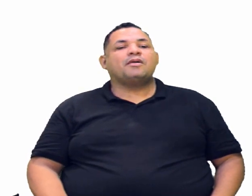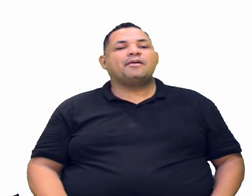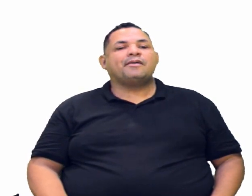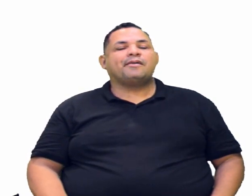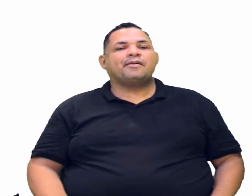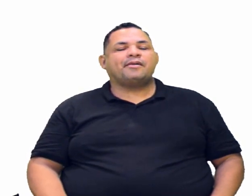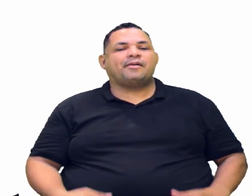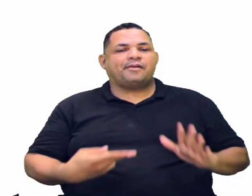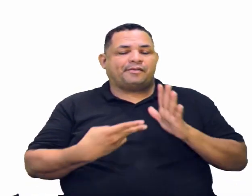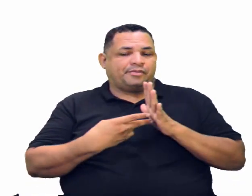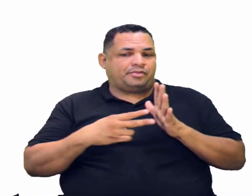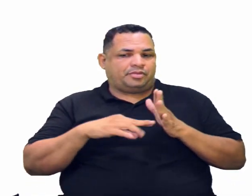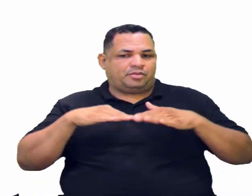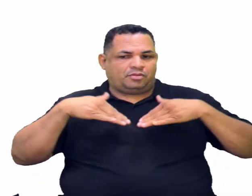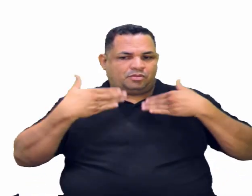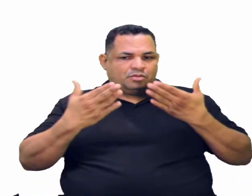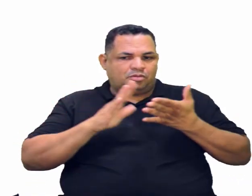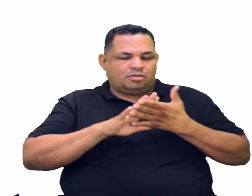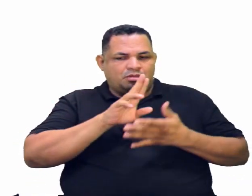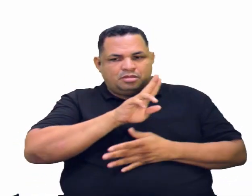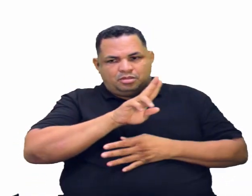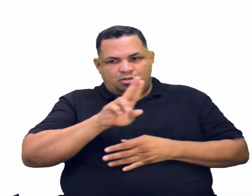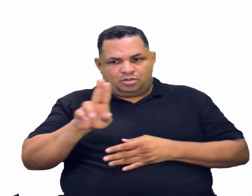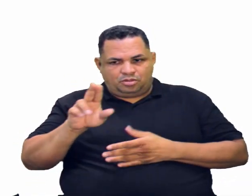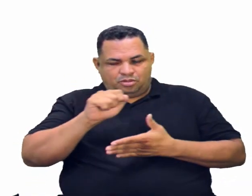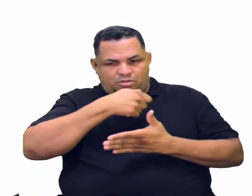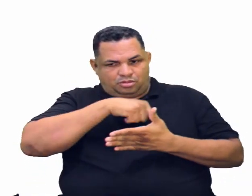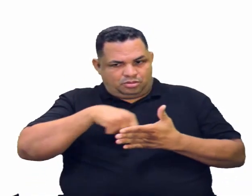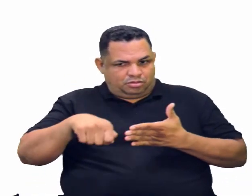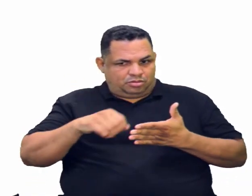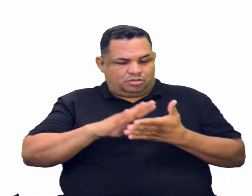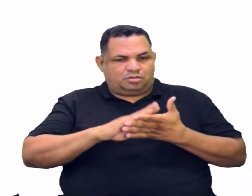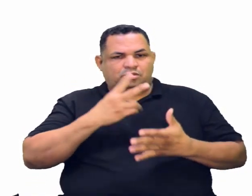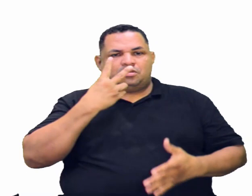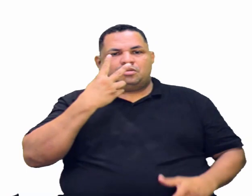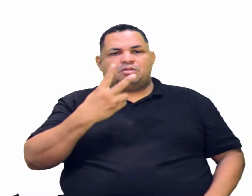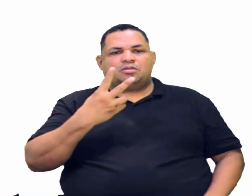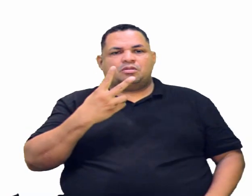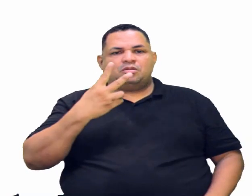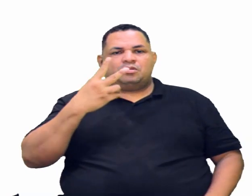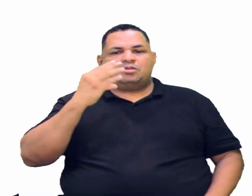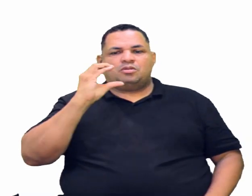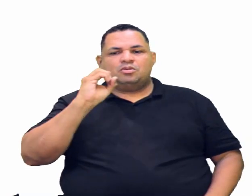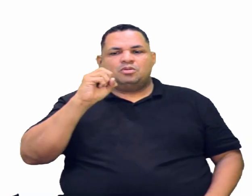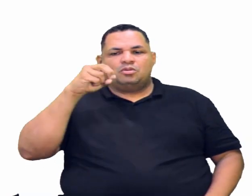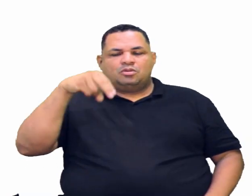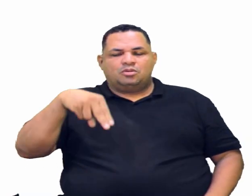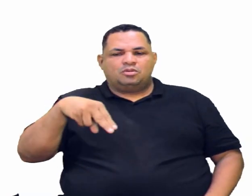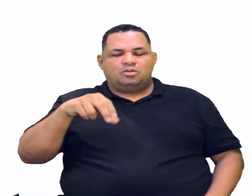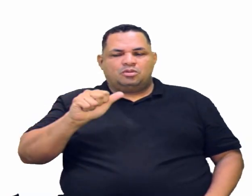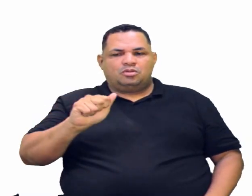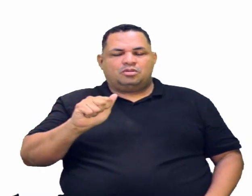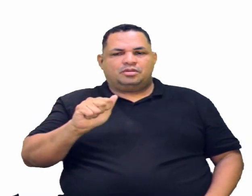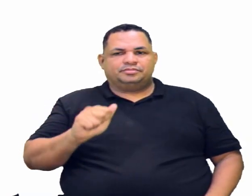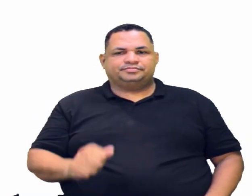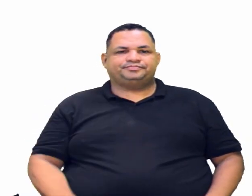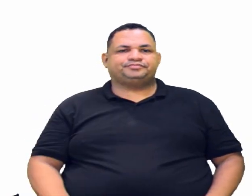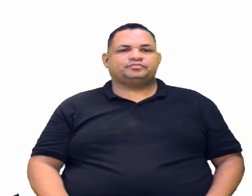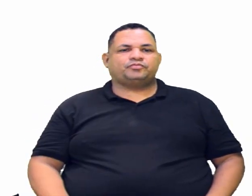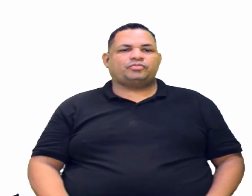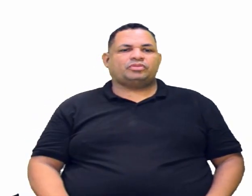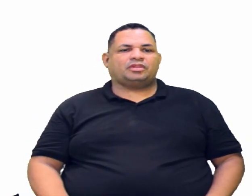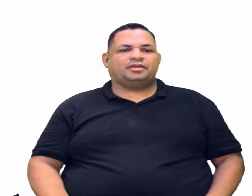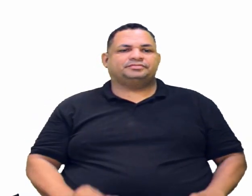Então, significa que na hora de dar o nome, a terminação vai ser 2-ona, porque no carbono 2 vai estar